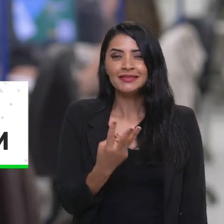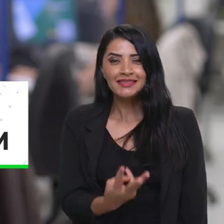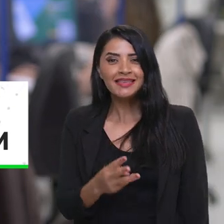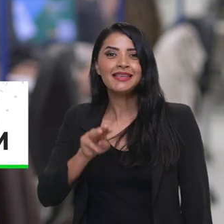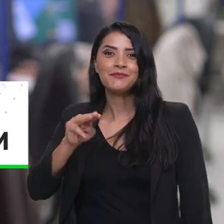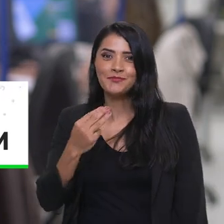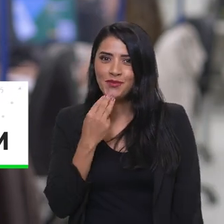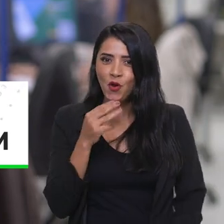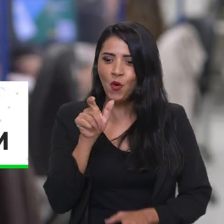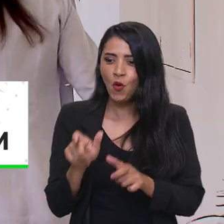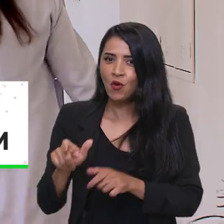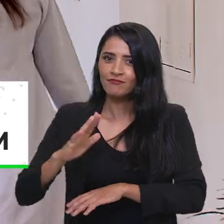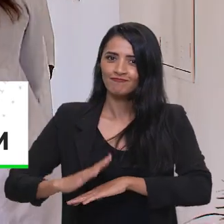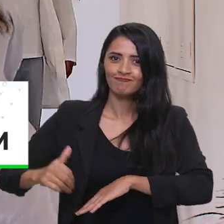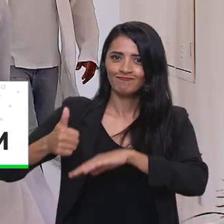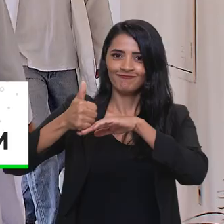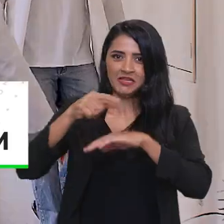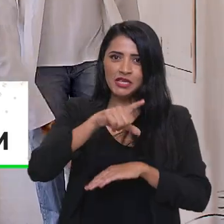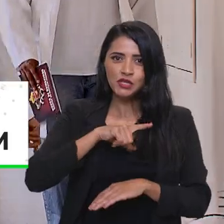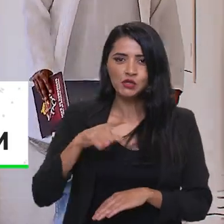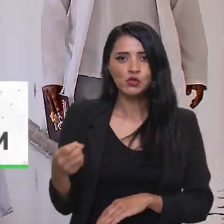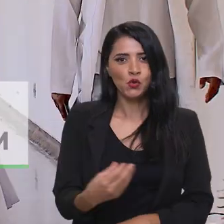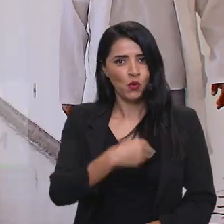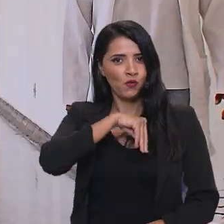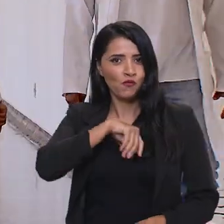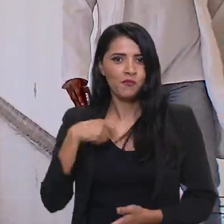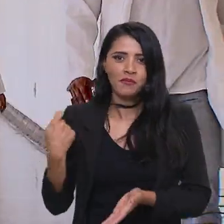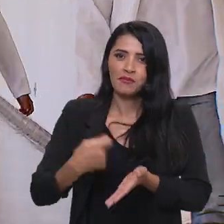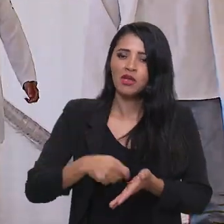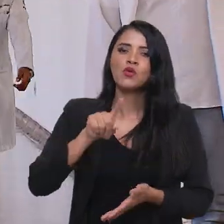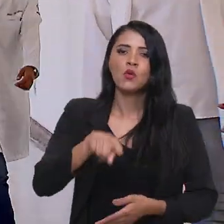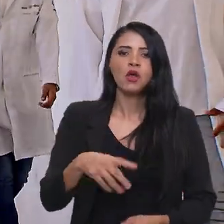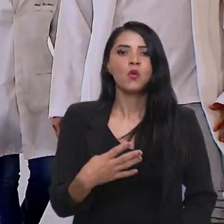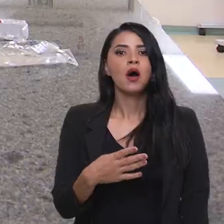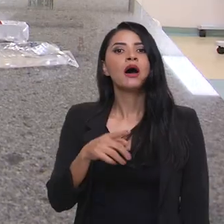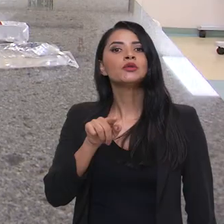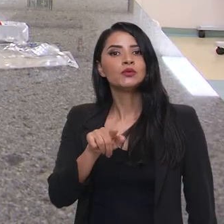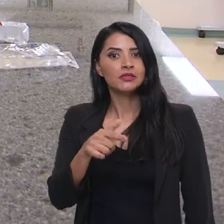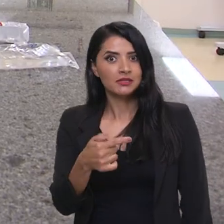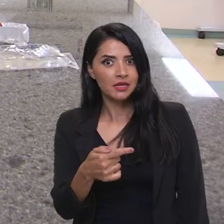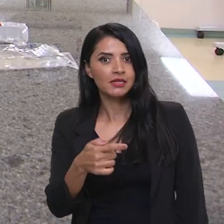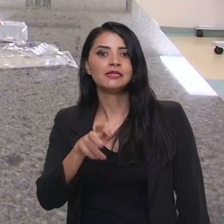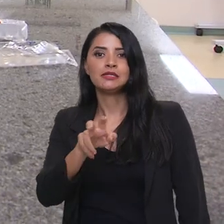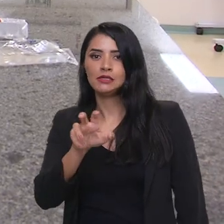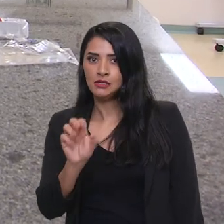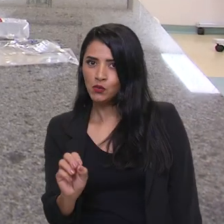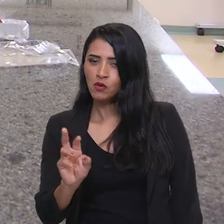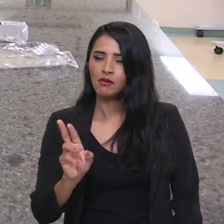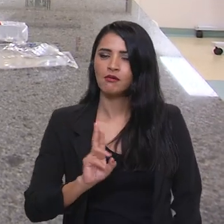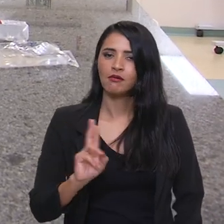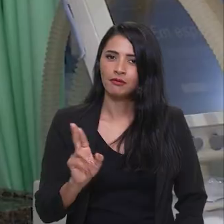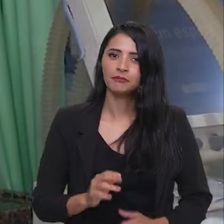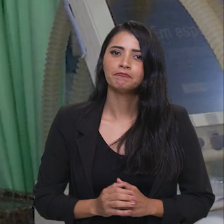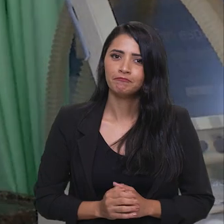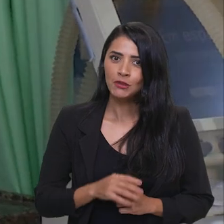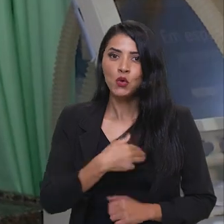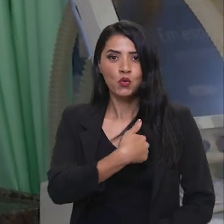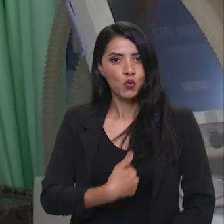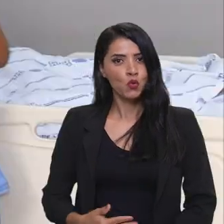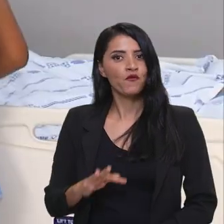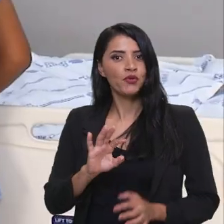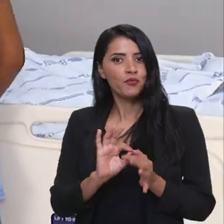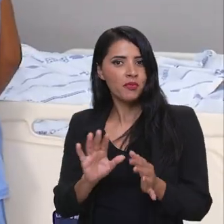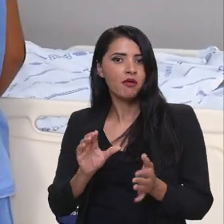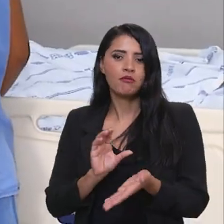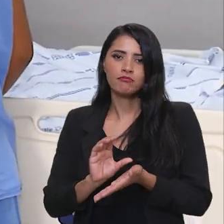milhões de profissionais. O novo piso salarial dos enfermeiros é de 4.750 reais. E o governo